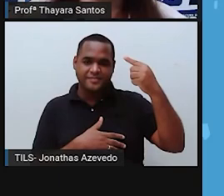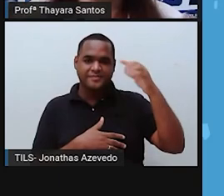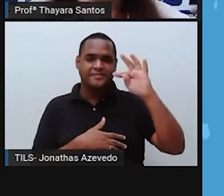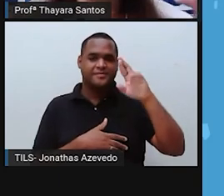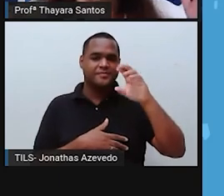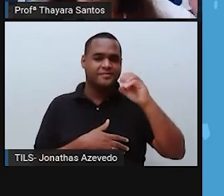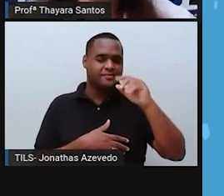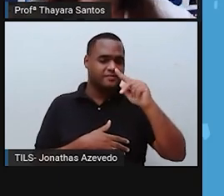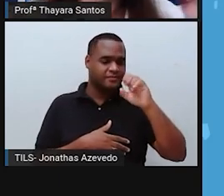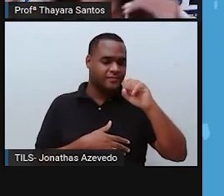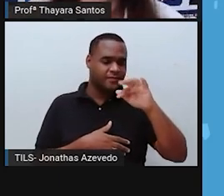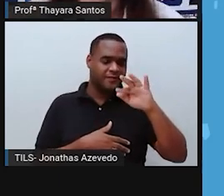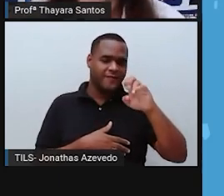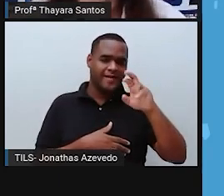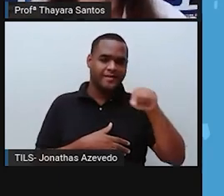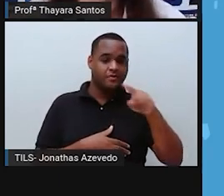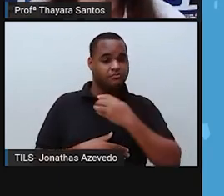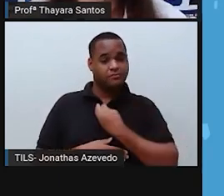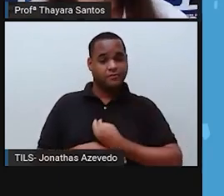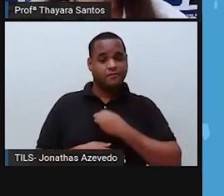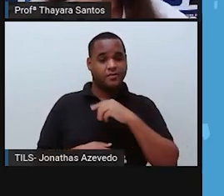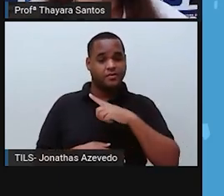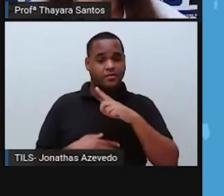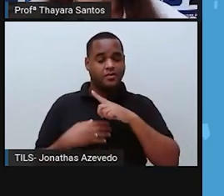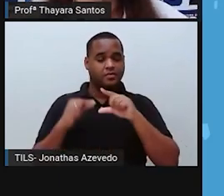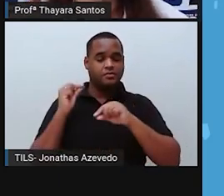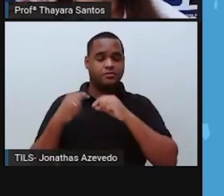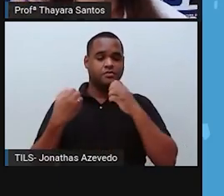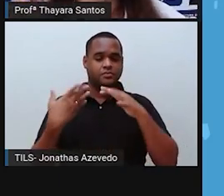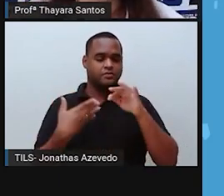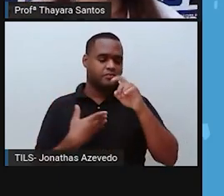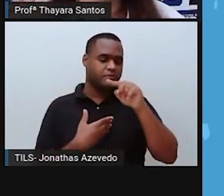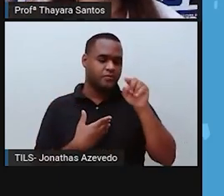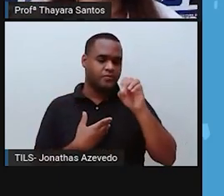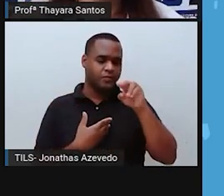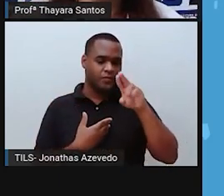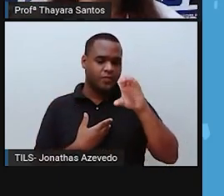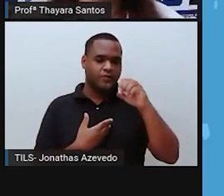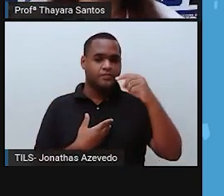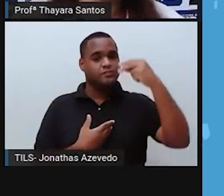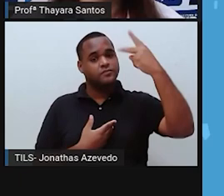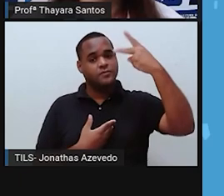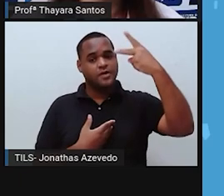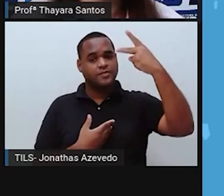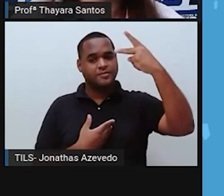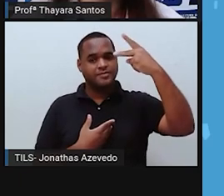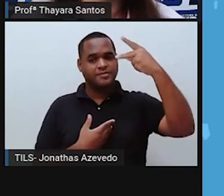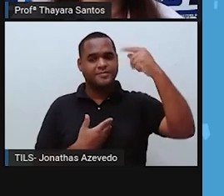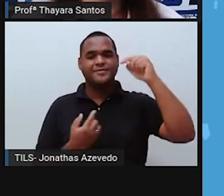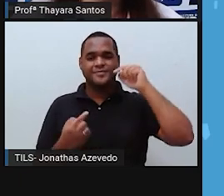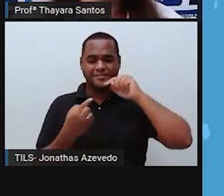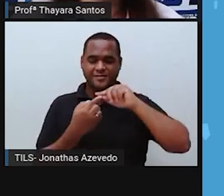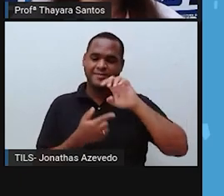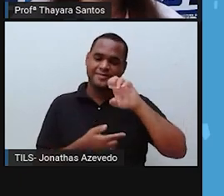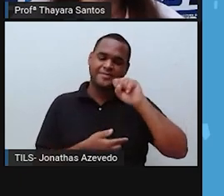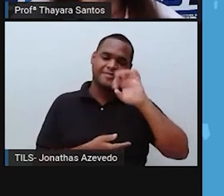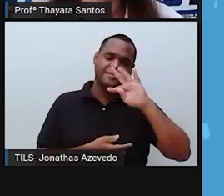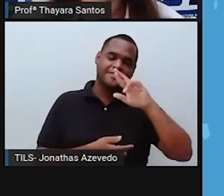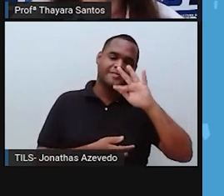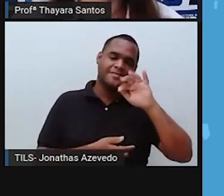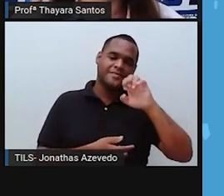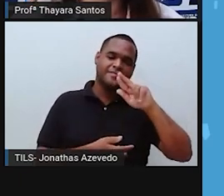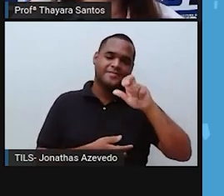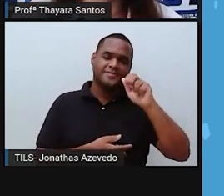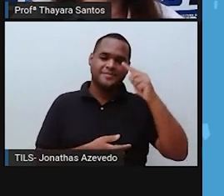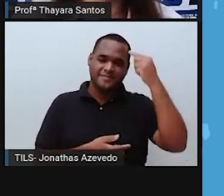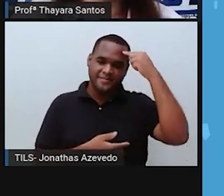é camada que a gente vive, né? A camada que a gente está aqui. A camada de ozônio fica na segunda, que é a estratosfera. Então,